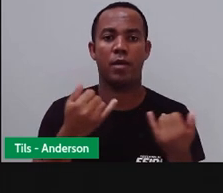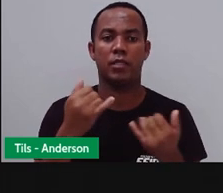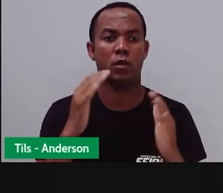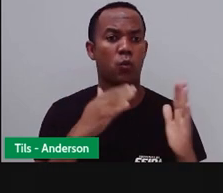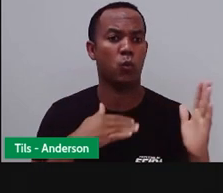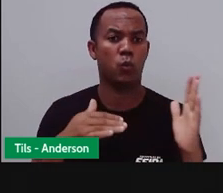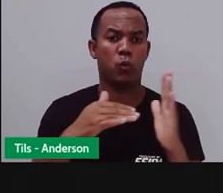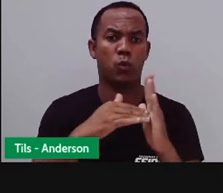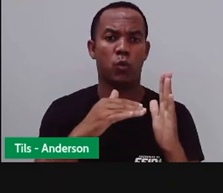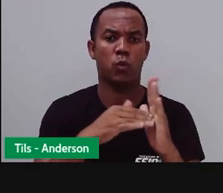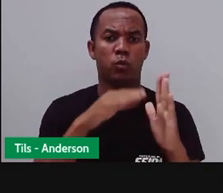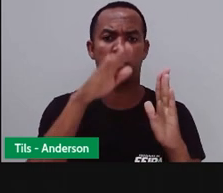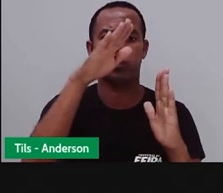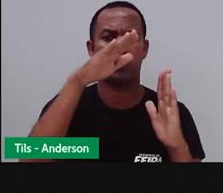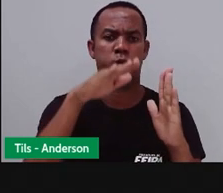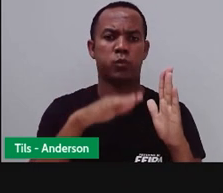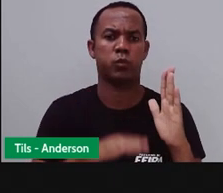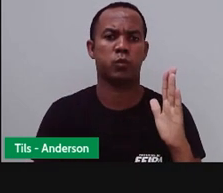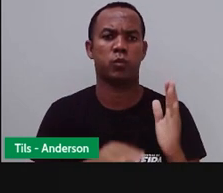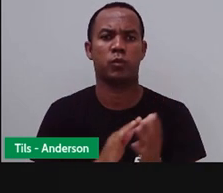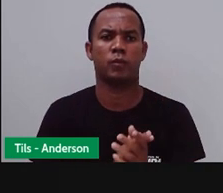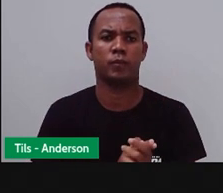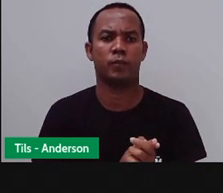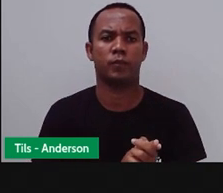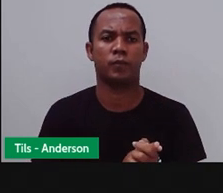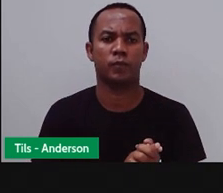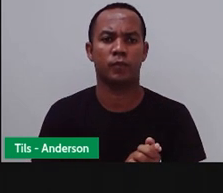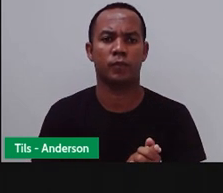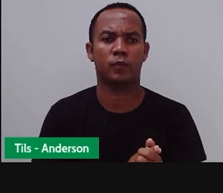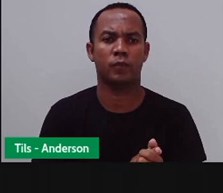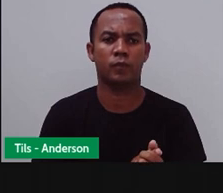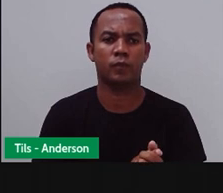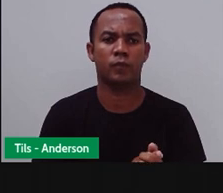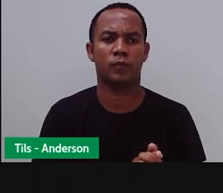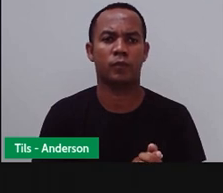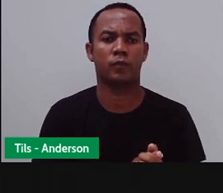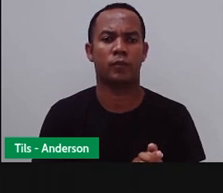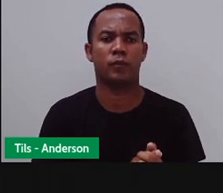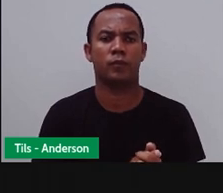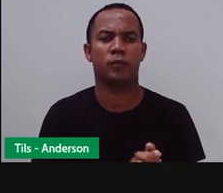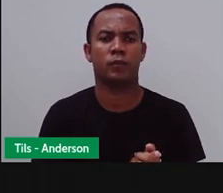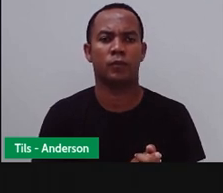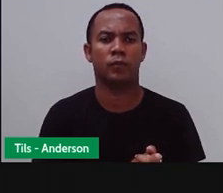Vamos compreender a Lidy. A Pró até deixou ele ali destacado.